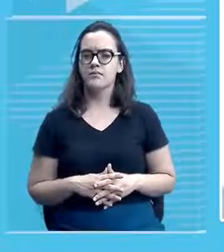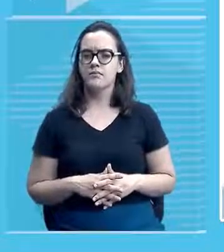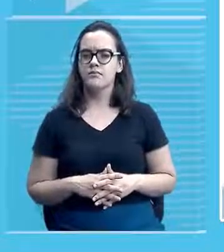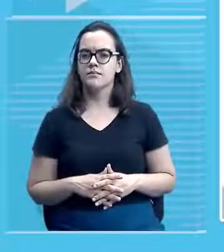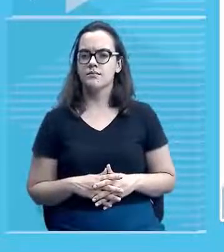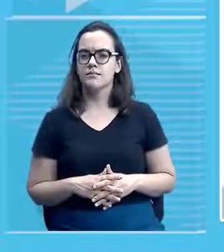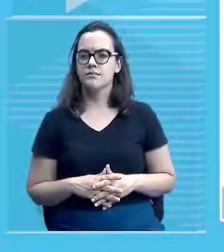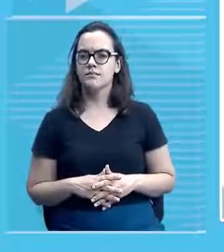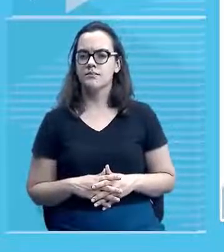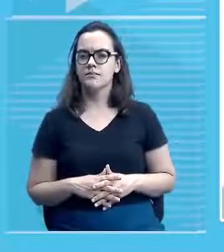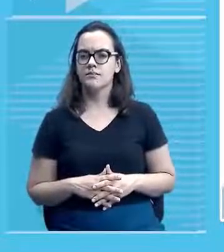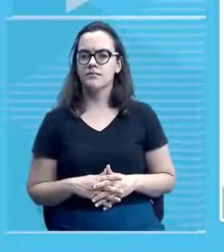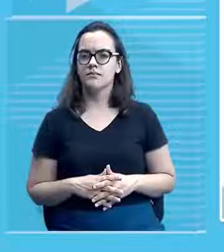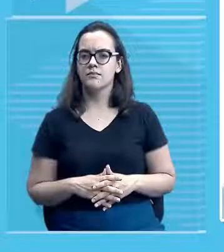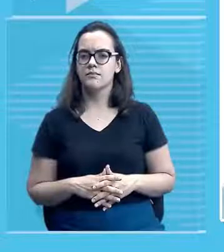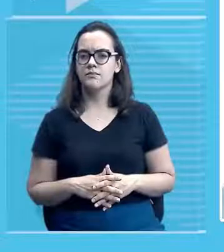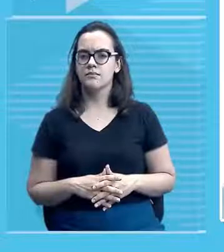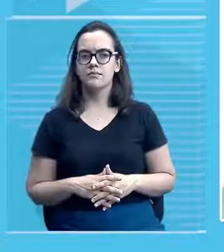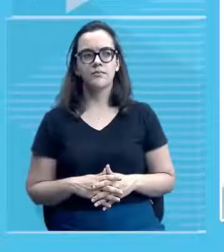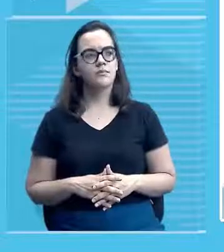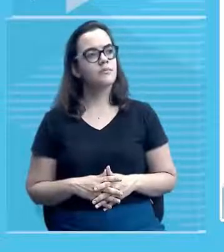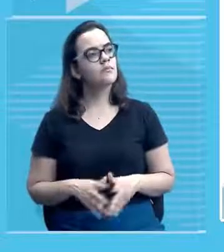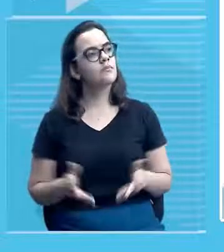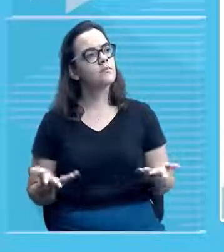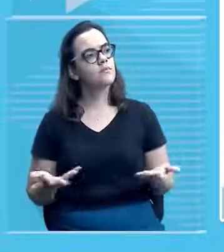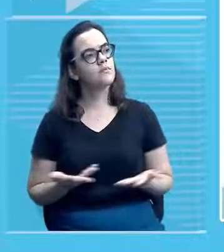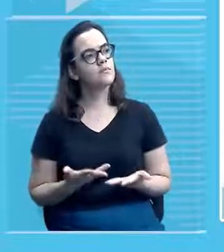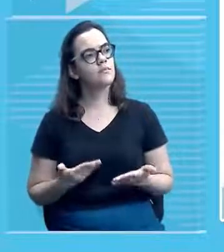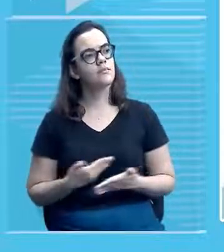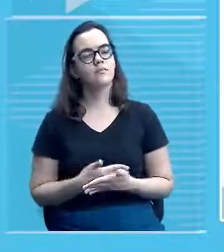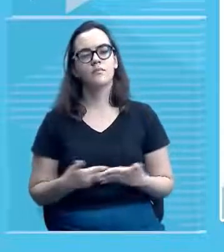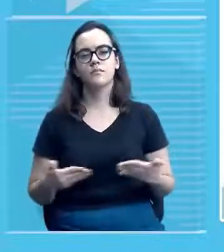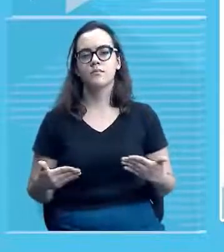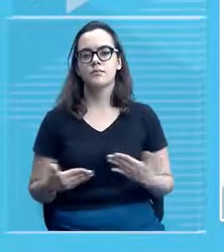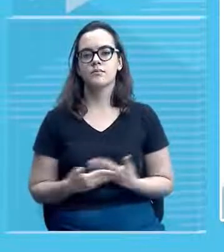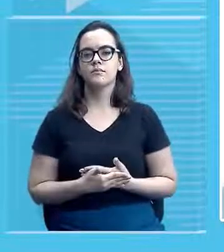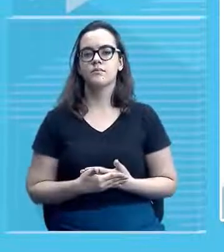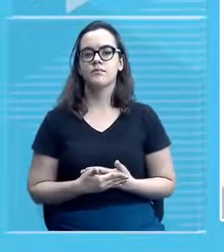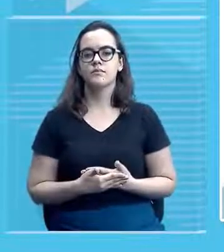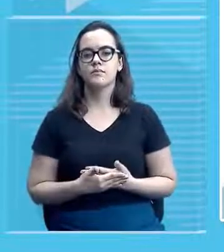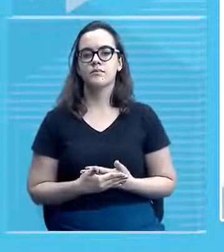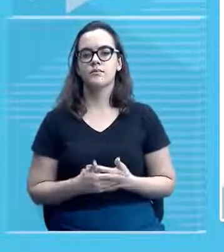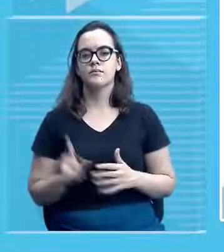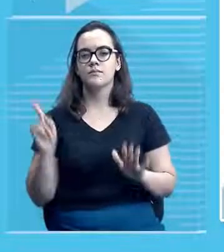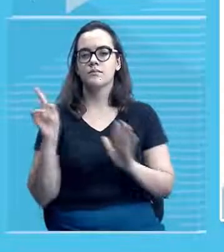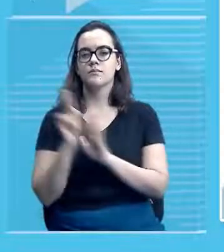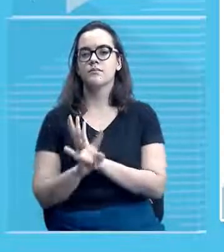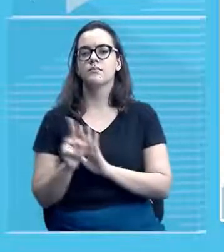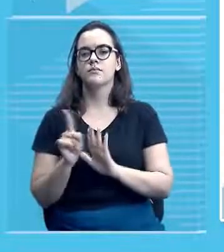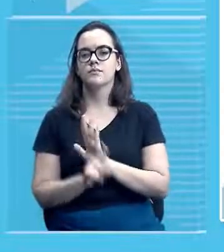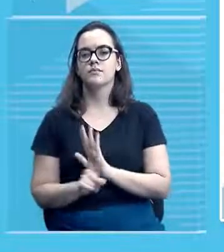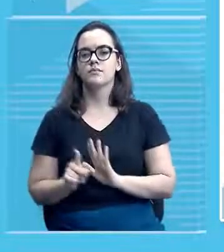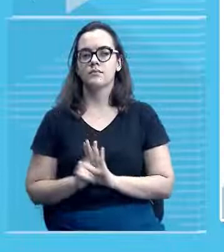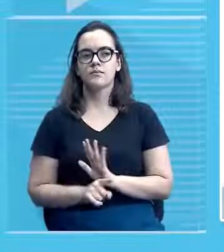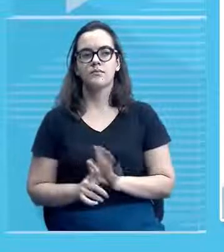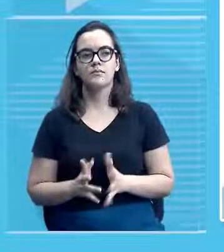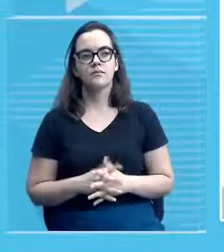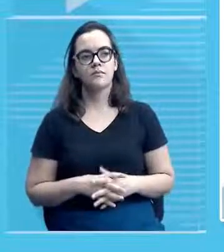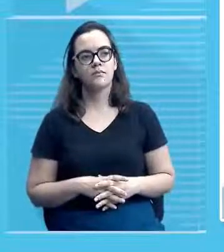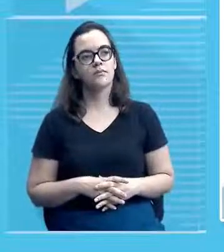olha só seguindo aqui para o nosso próximo slide aí nós temos umas perguntinhas né? um